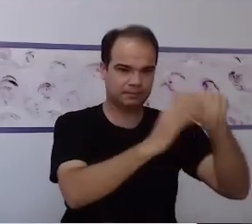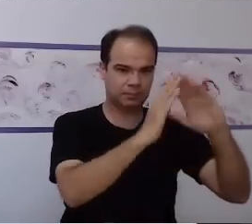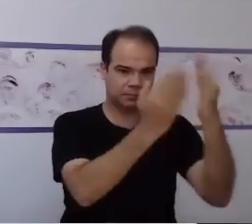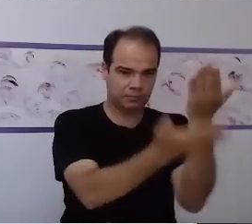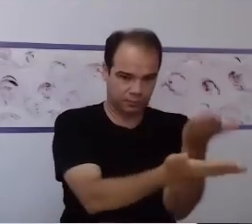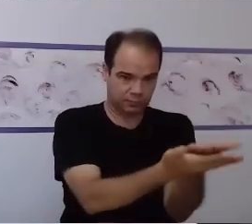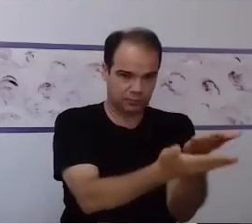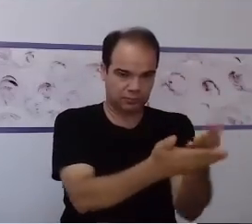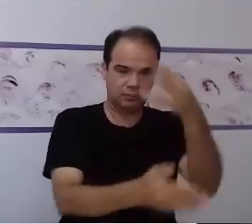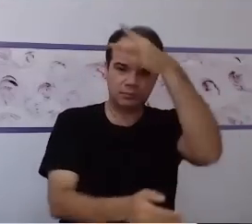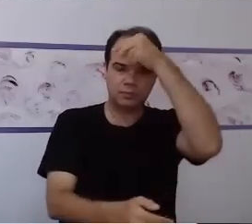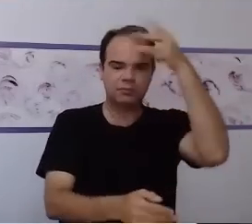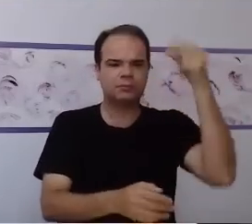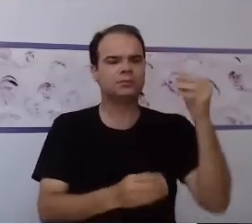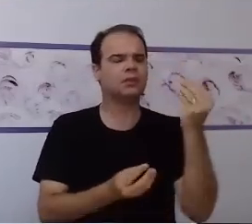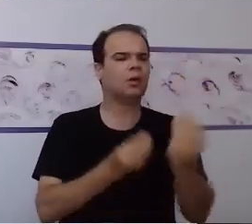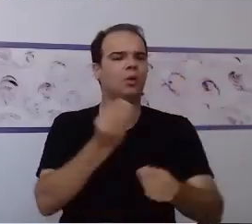Campo Grande.